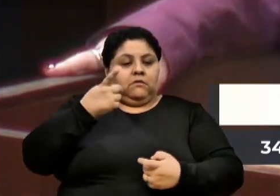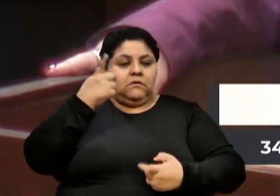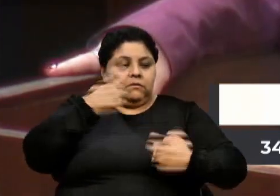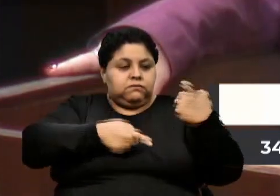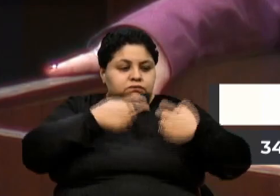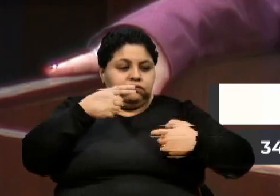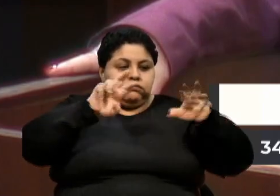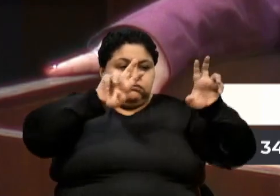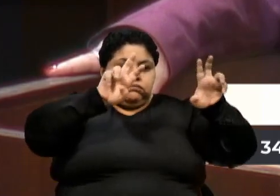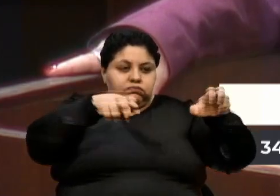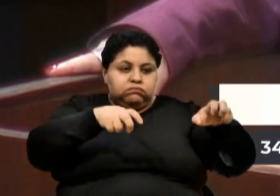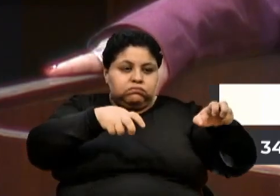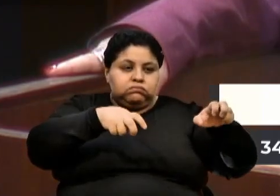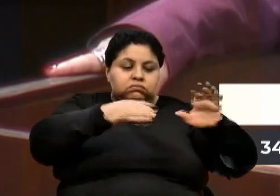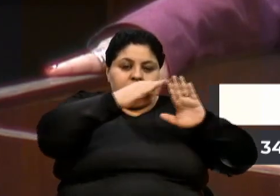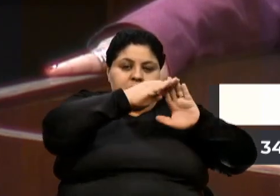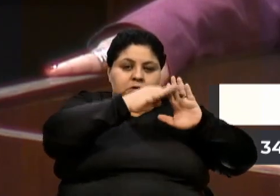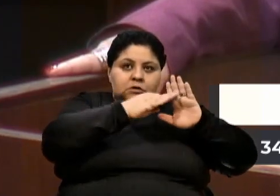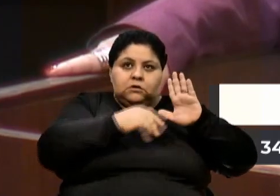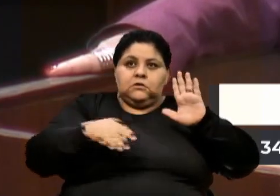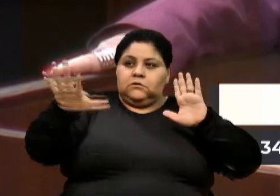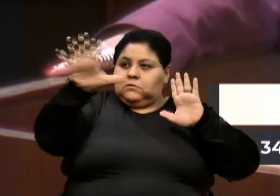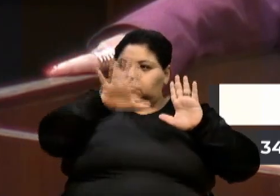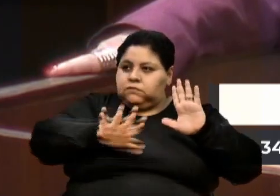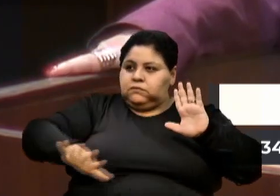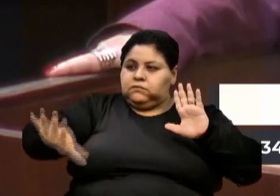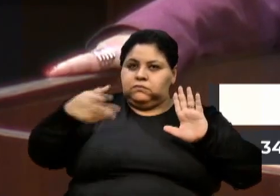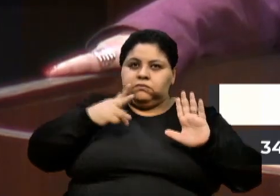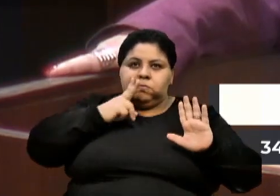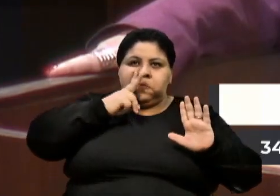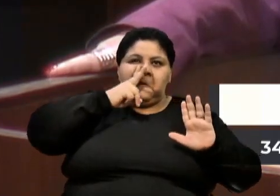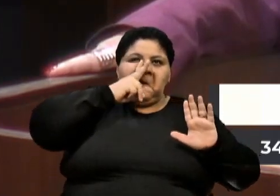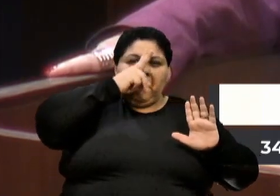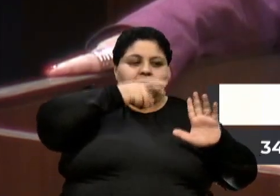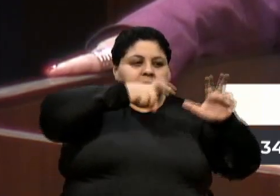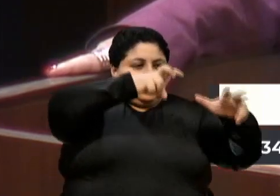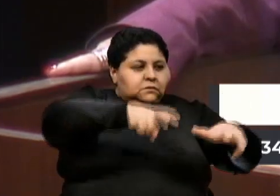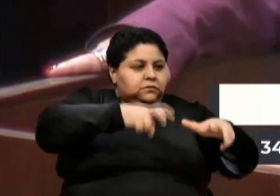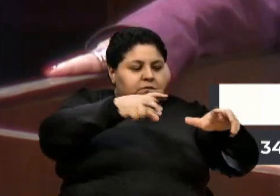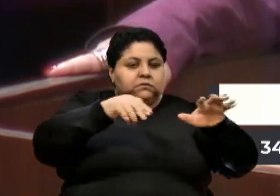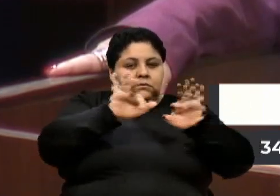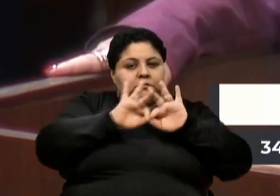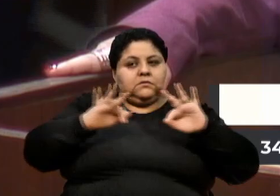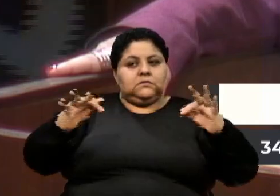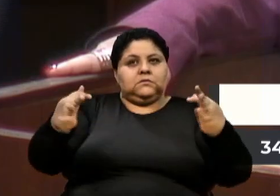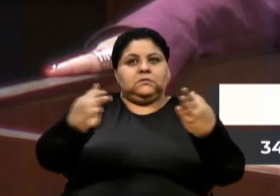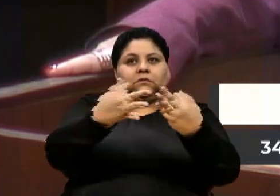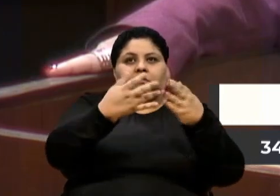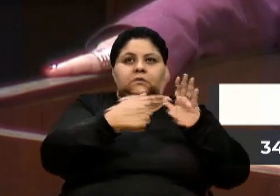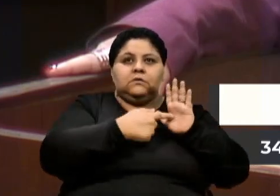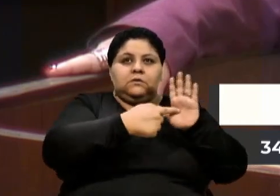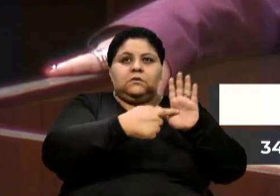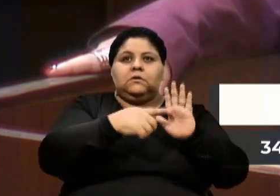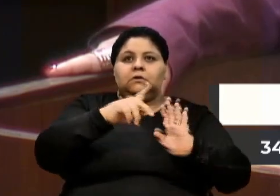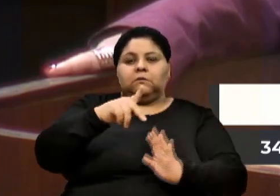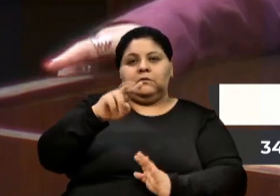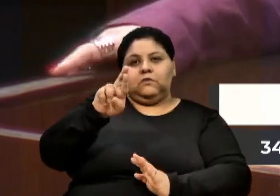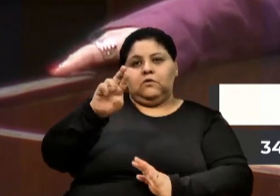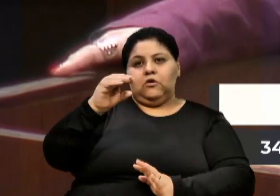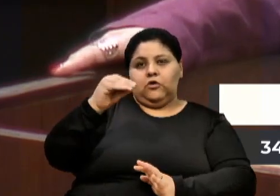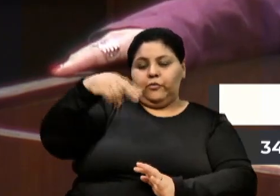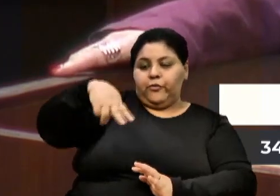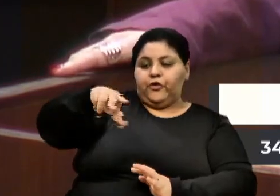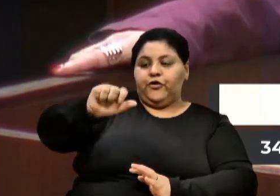Nacional de Fortalecimento da Agricultura Familiar, com destaque para o PRONAF-B, que são